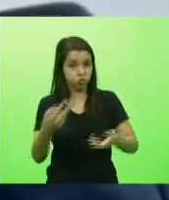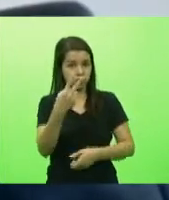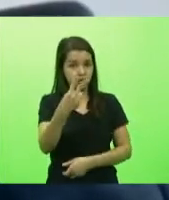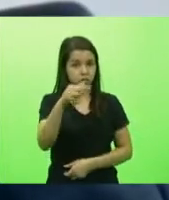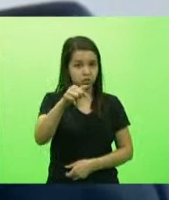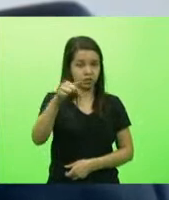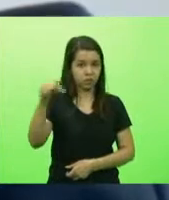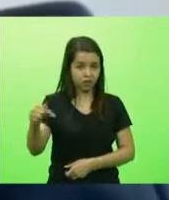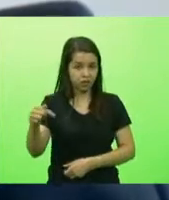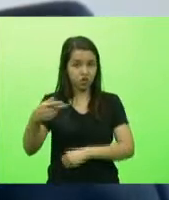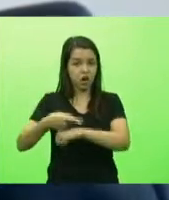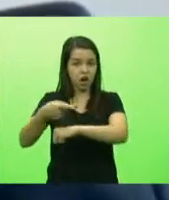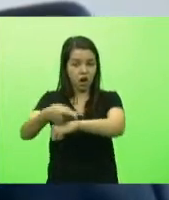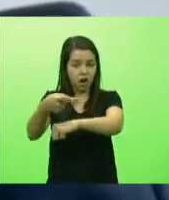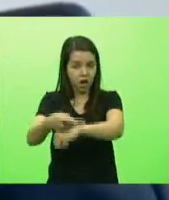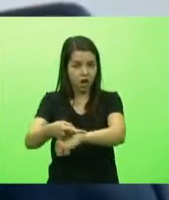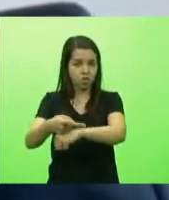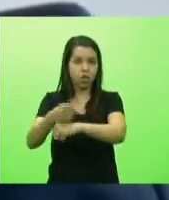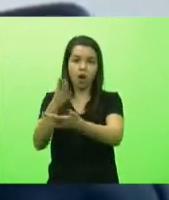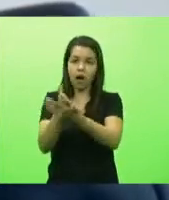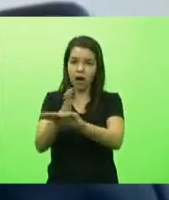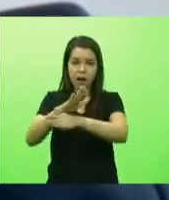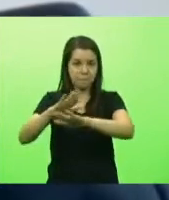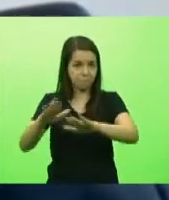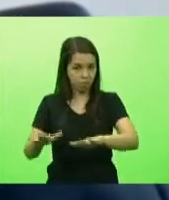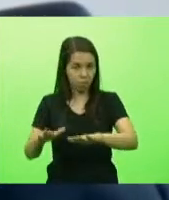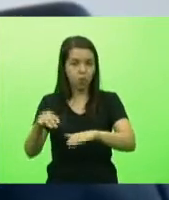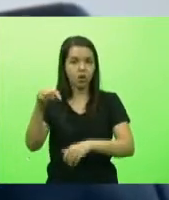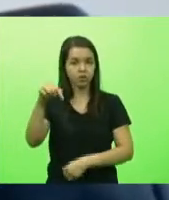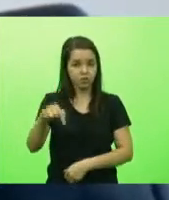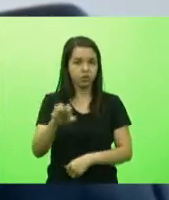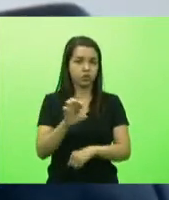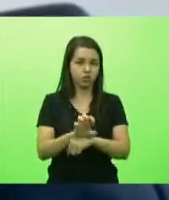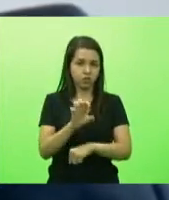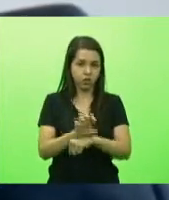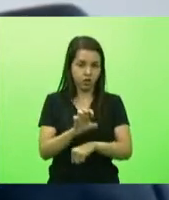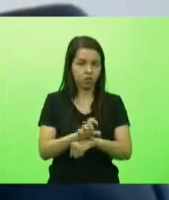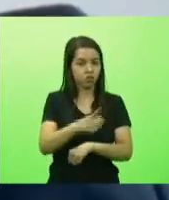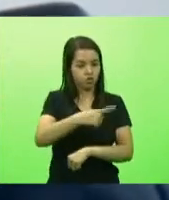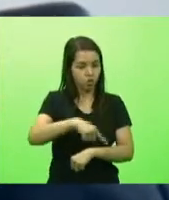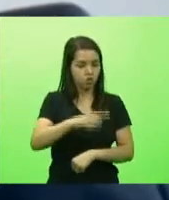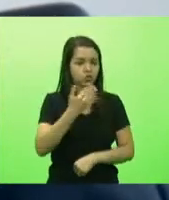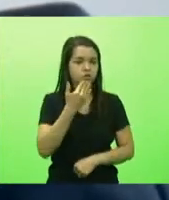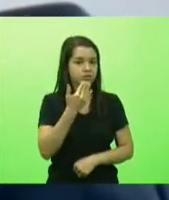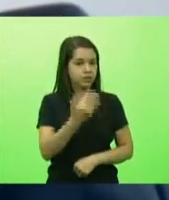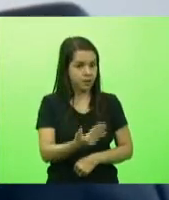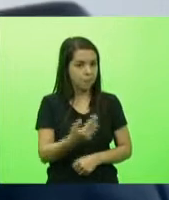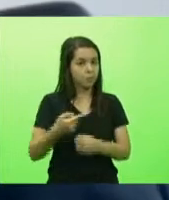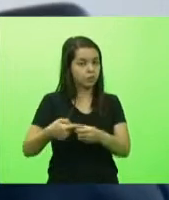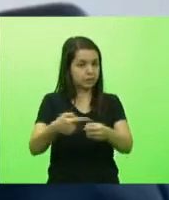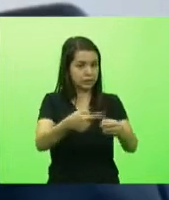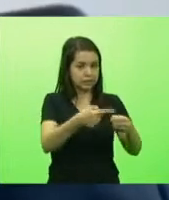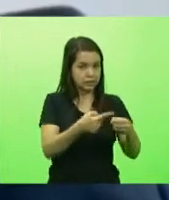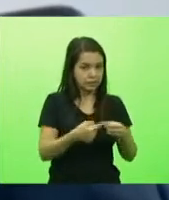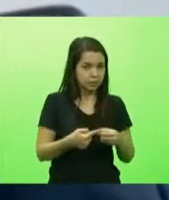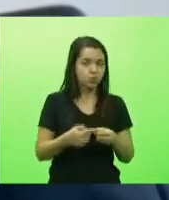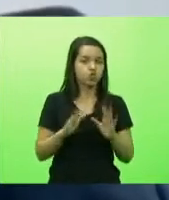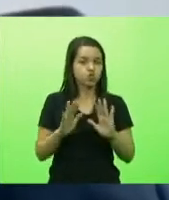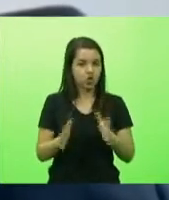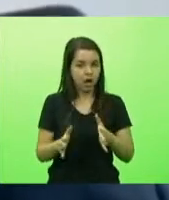desmobilizados unilateralmente no estado nós solicitamos os municípios hospitais trouxeram de novo